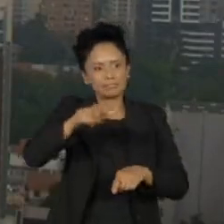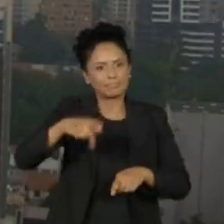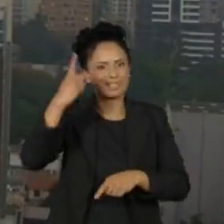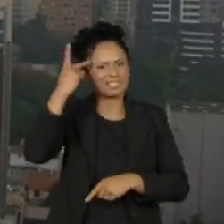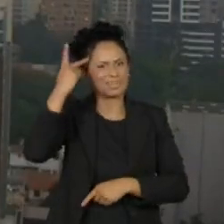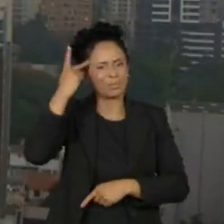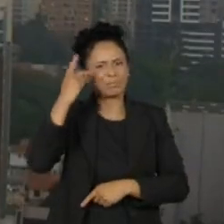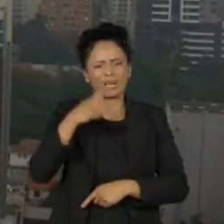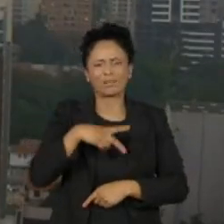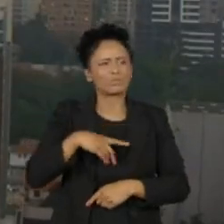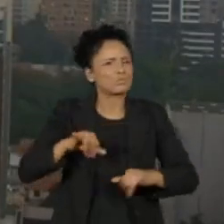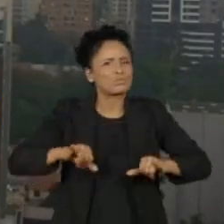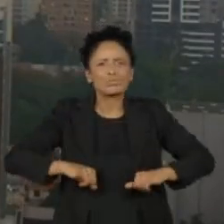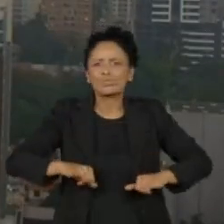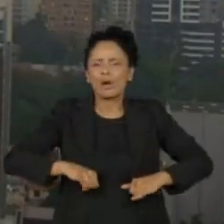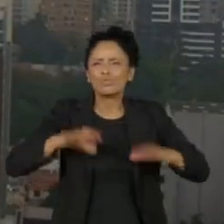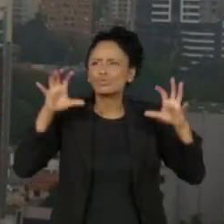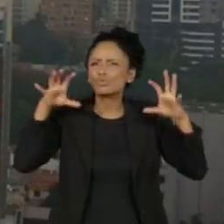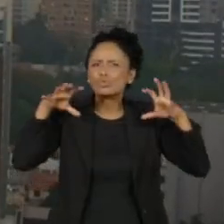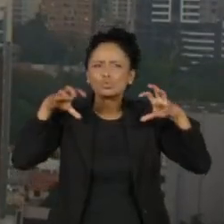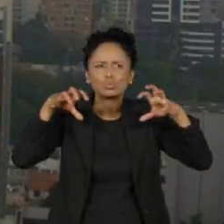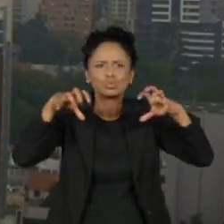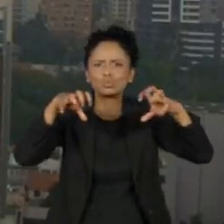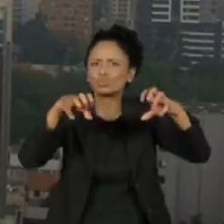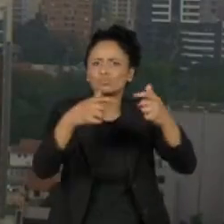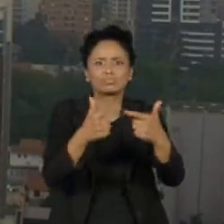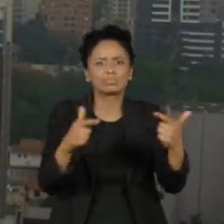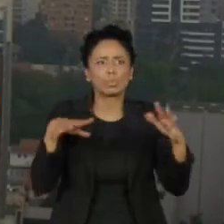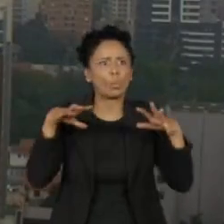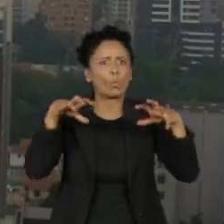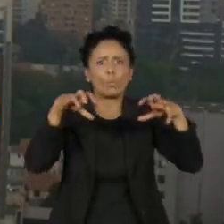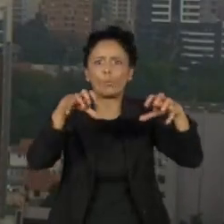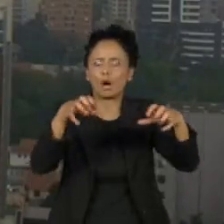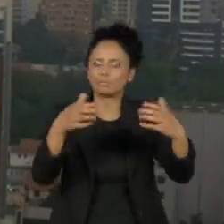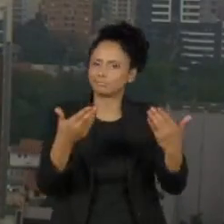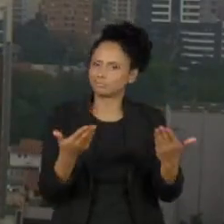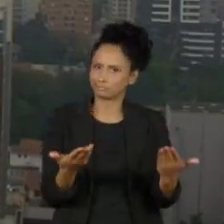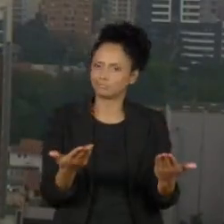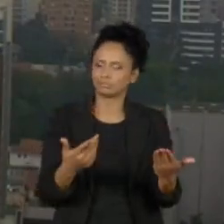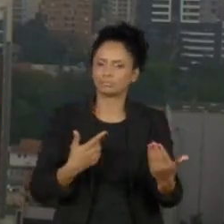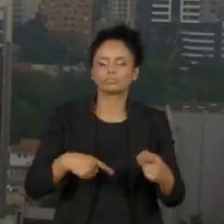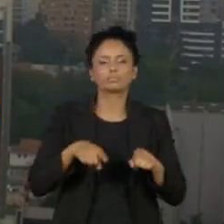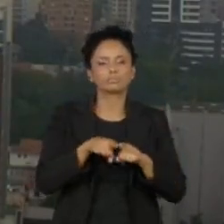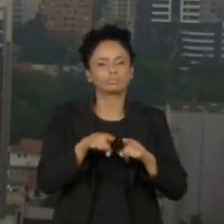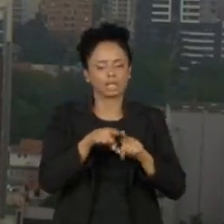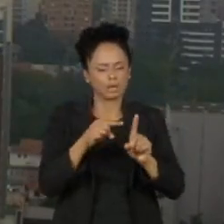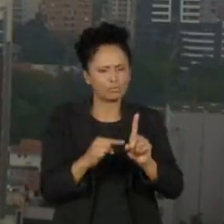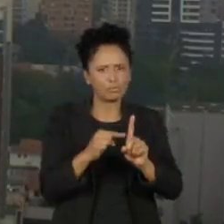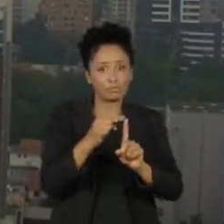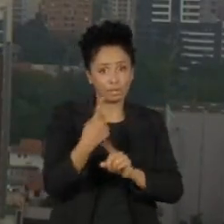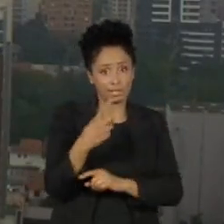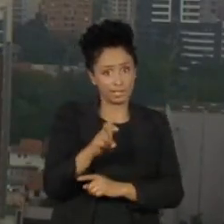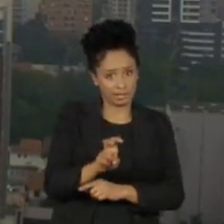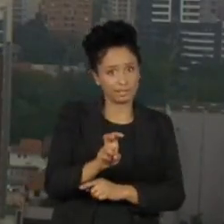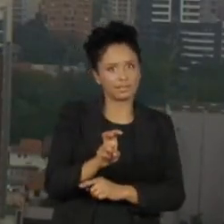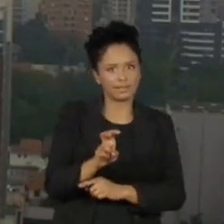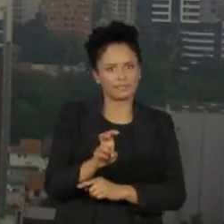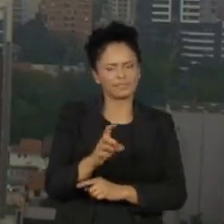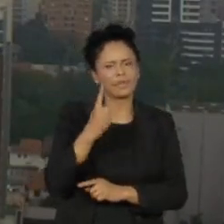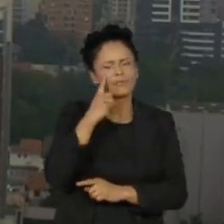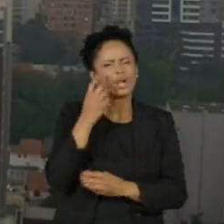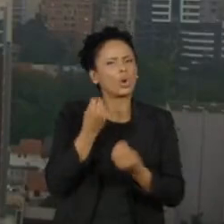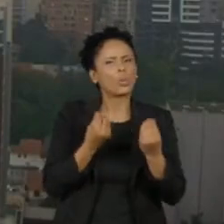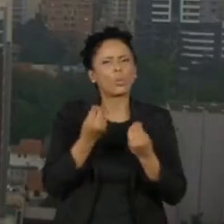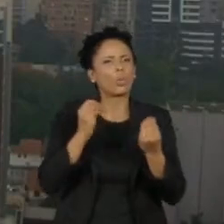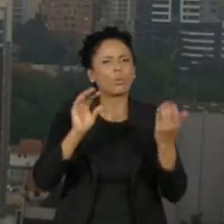chuva, já são 46 dias sem ela. Neste momento, os termômetros registram 15 graus. Vamos saber então a